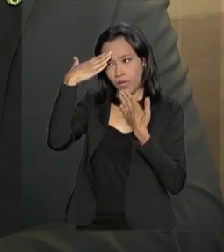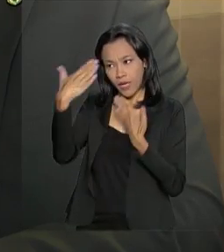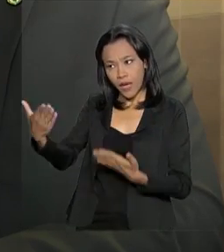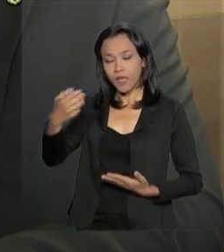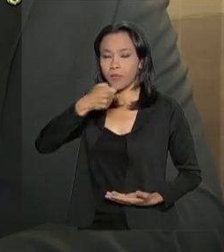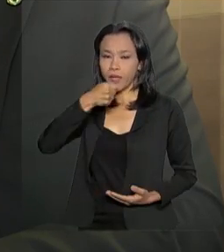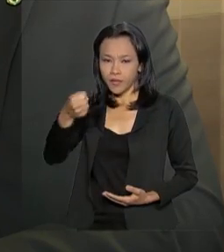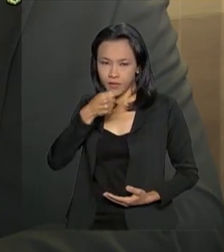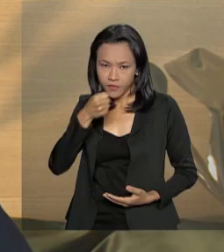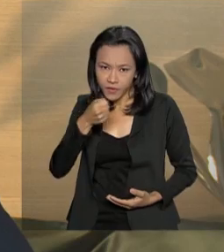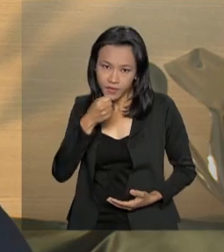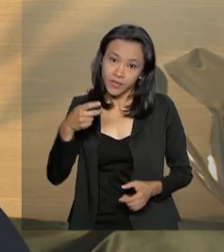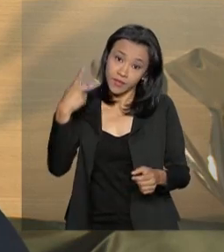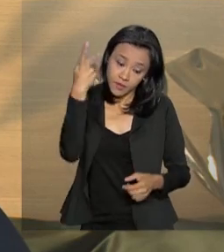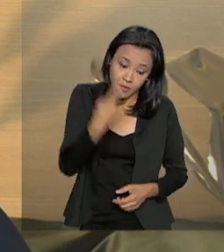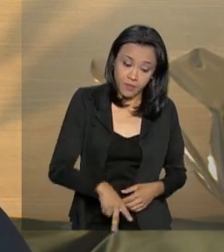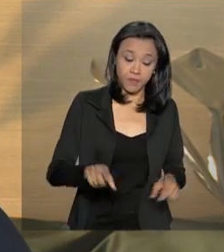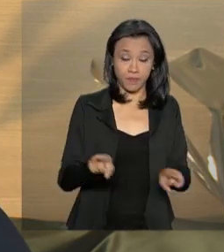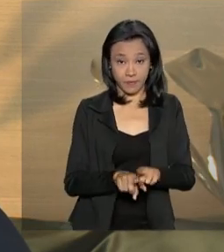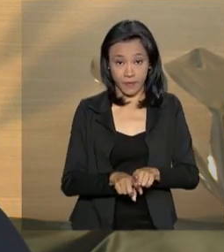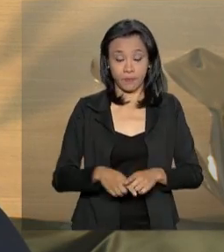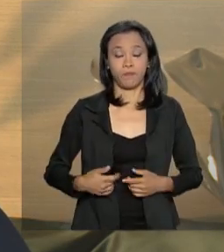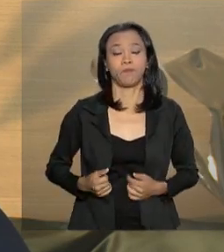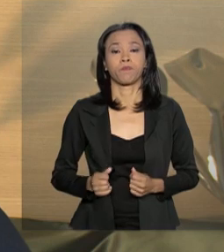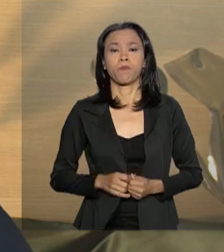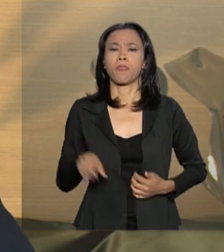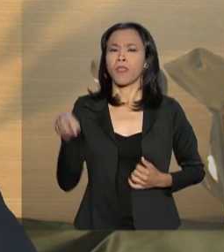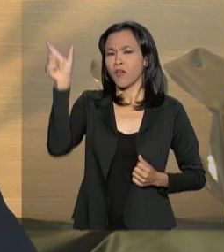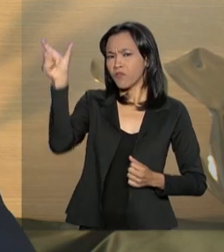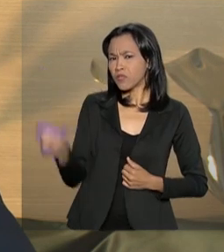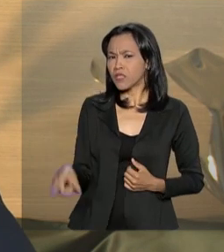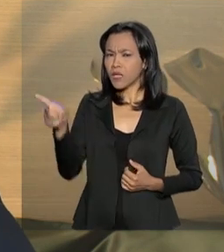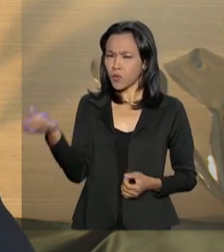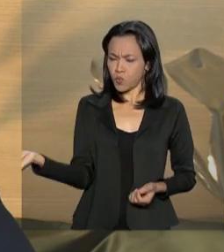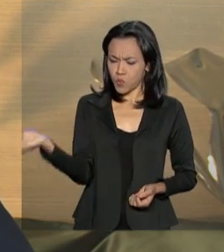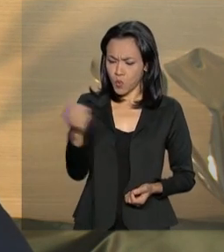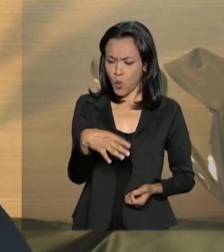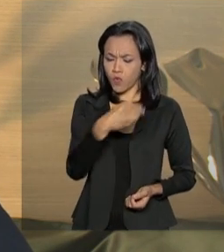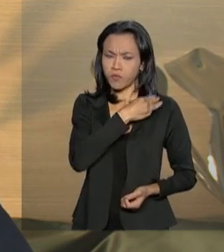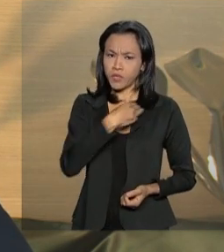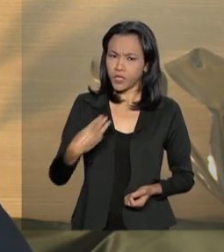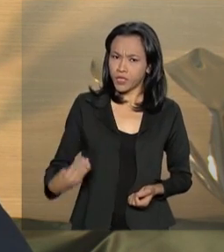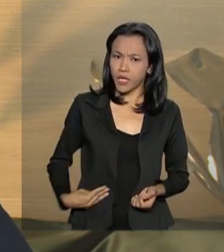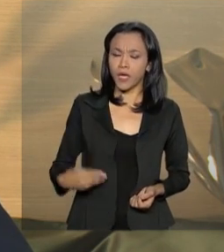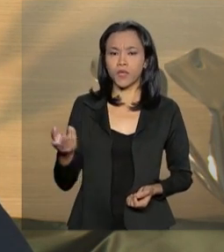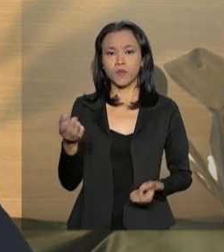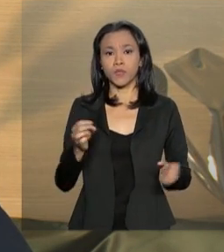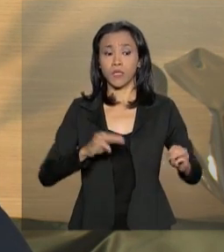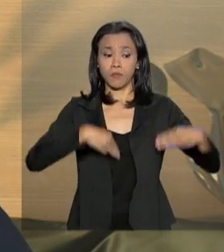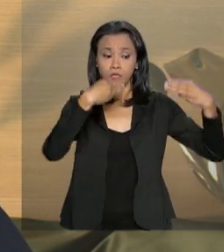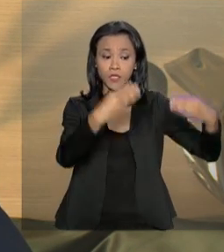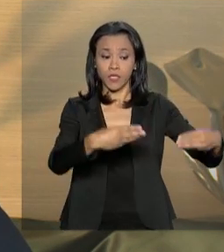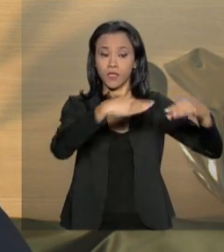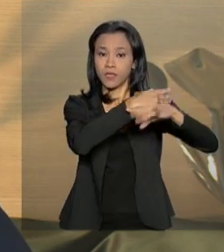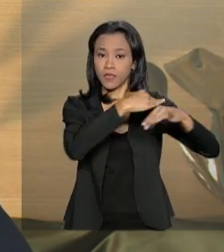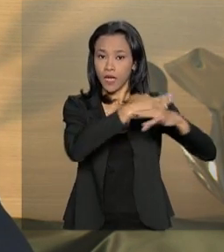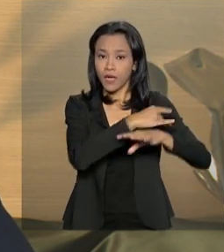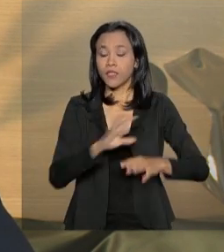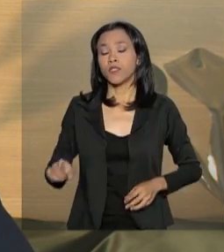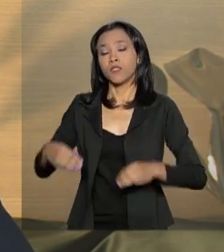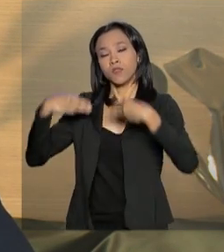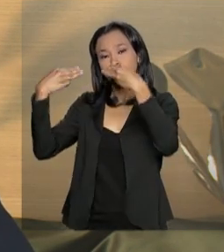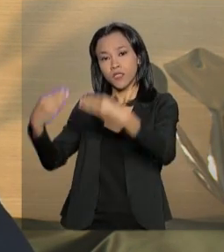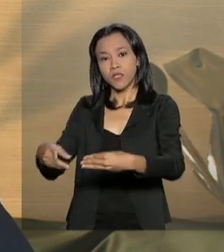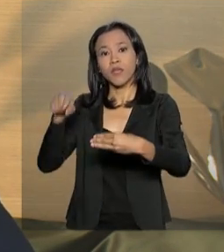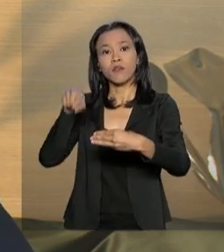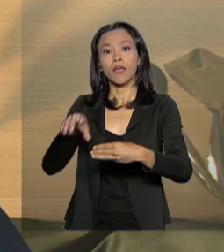e à Voz do Brasil. O senhor está no comando de um novo ministério, a fusão dos ministérios das cidades e da integração